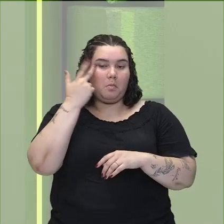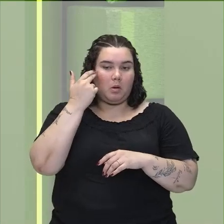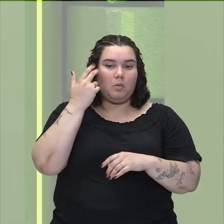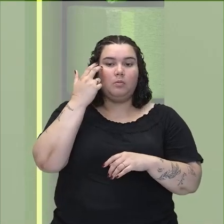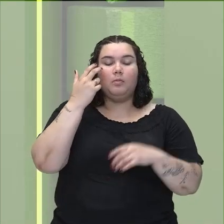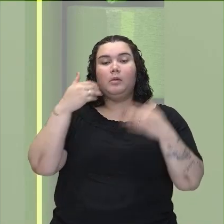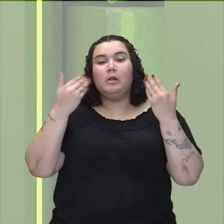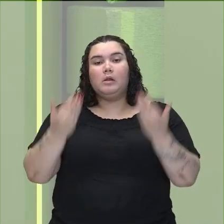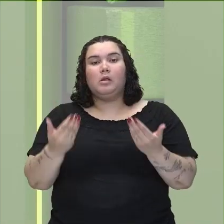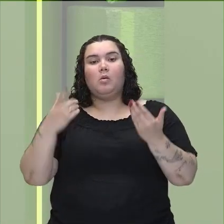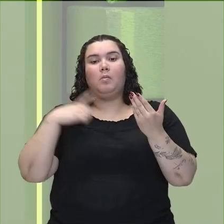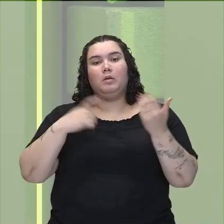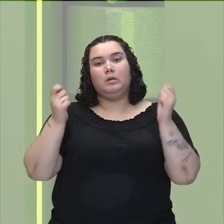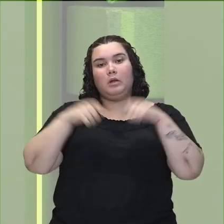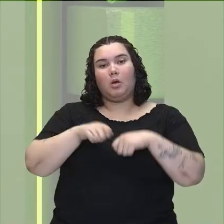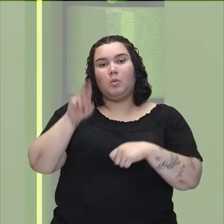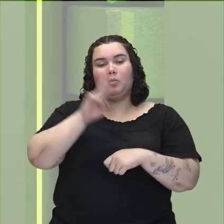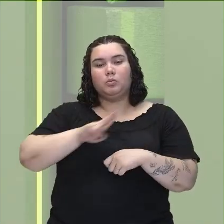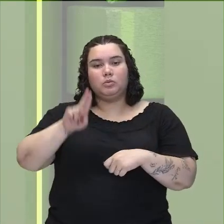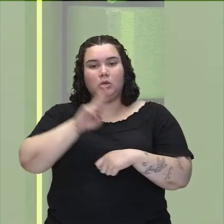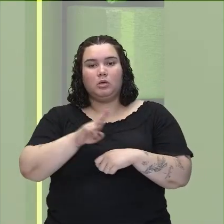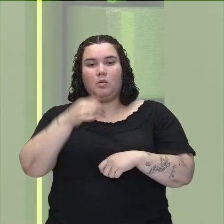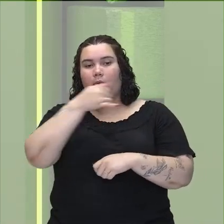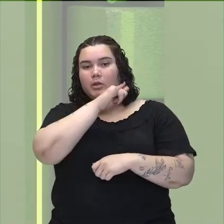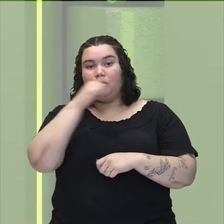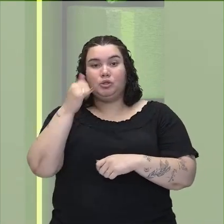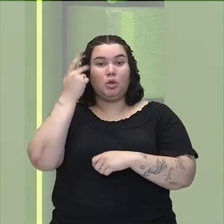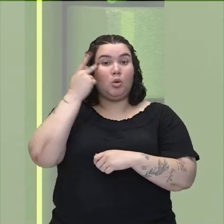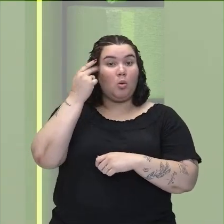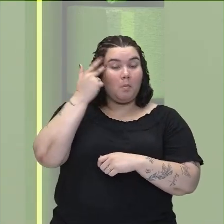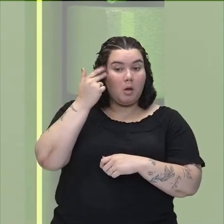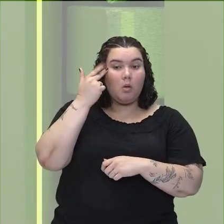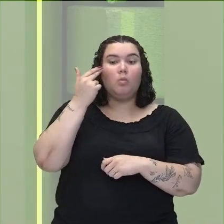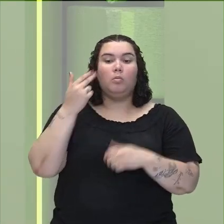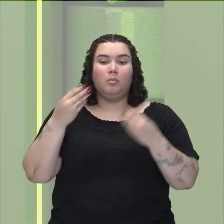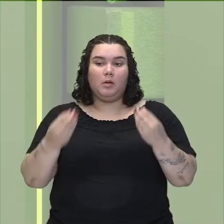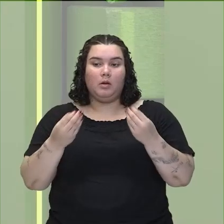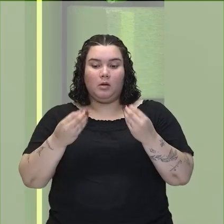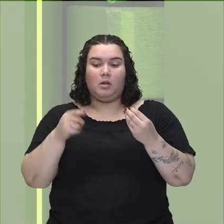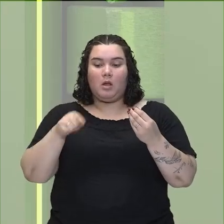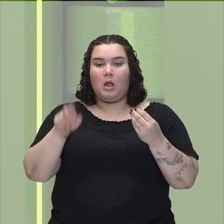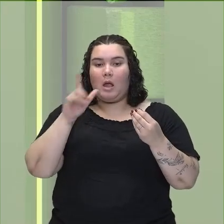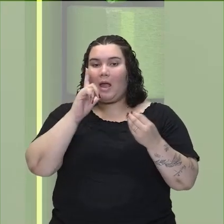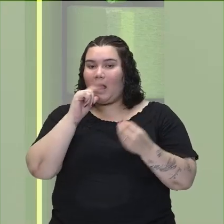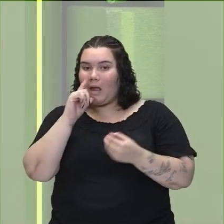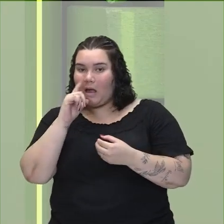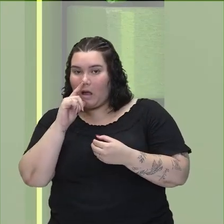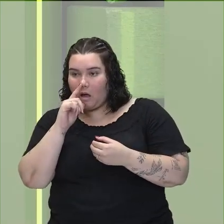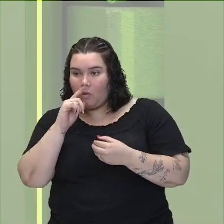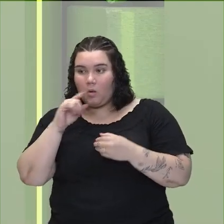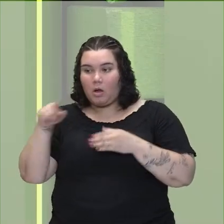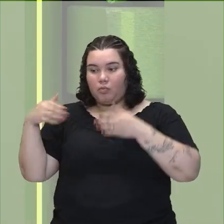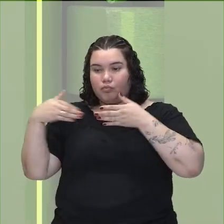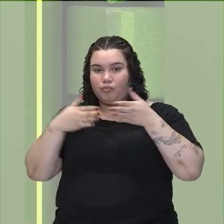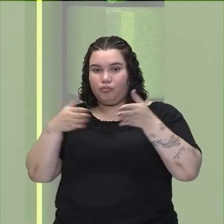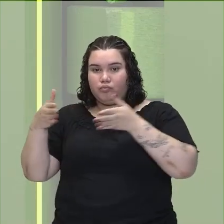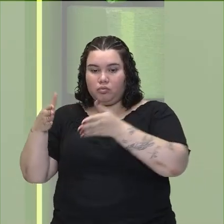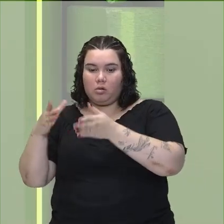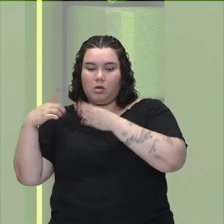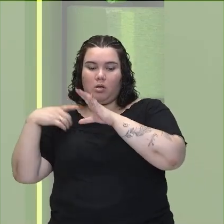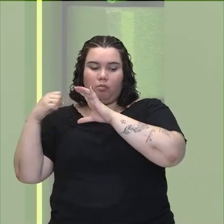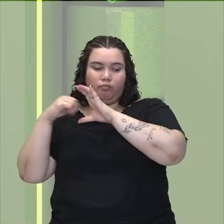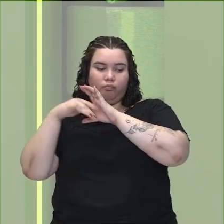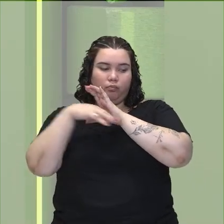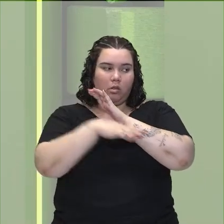que eu conseguisse utilizar tudo aquilo que a água represada lá no rio consegue me